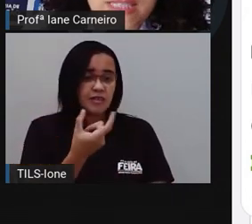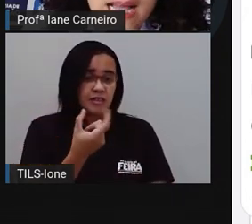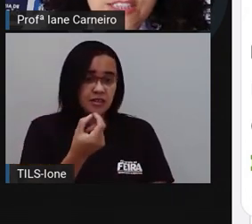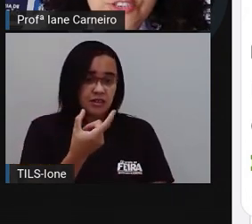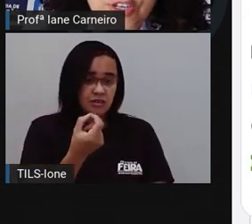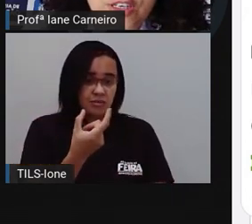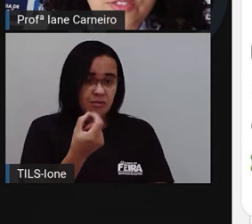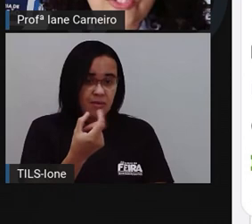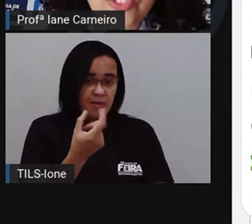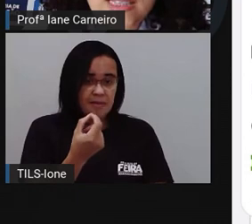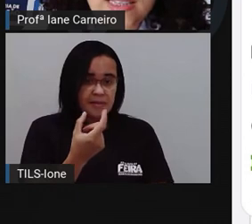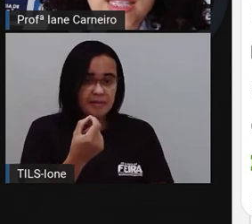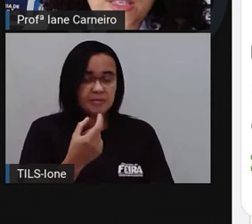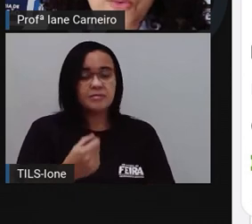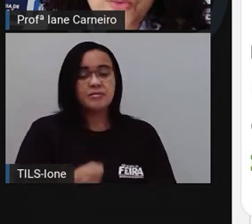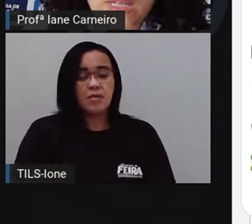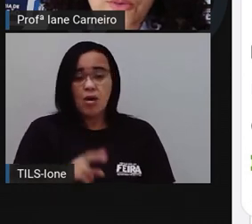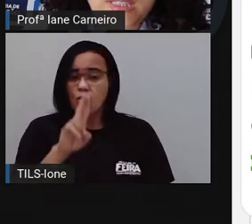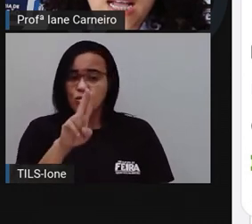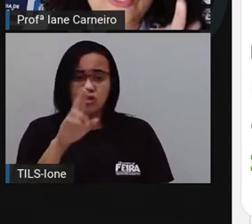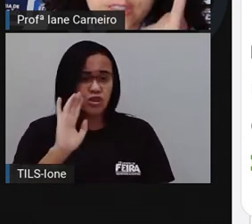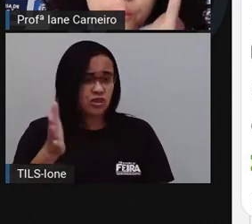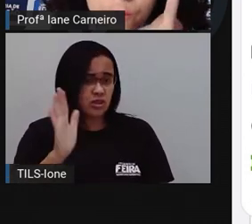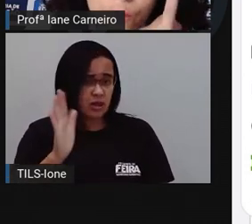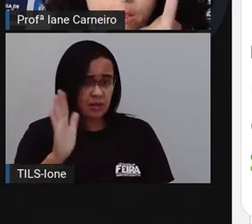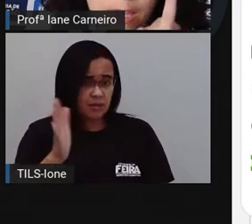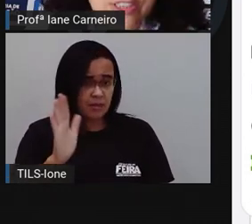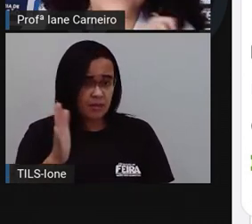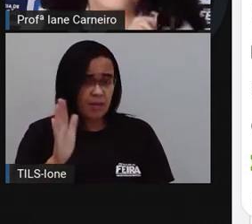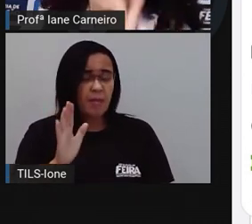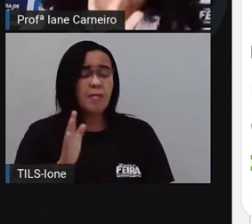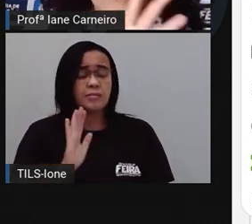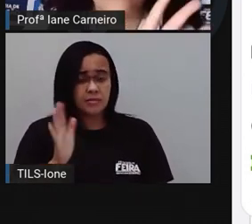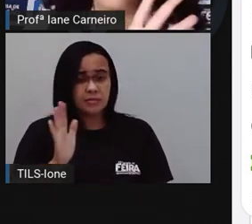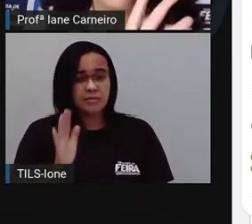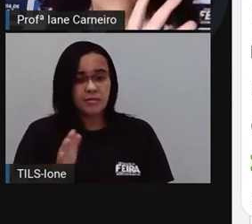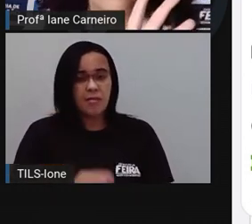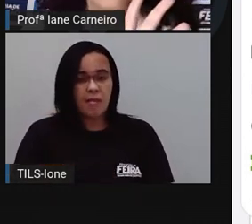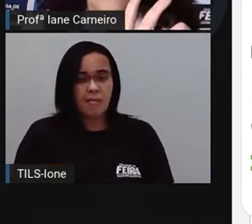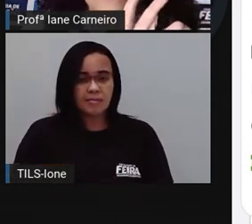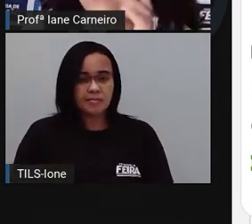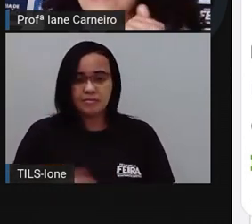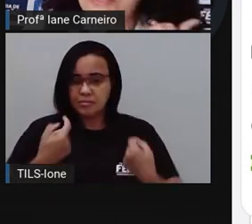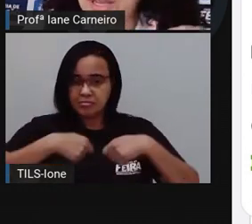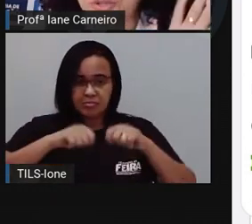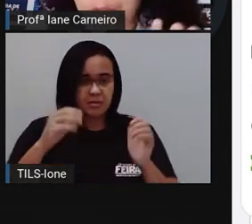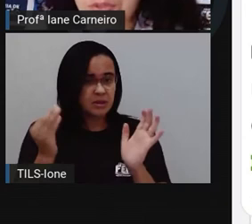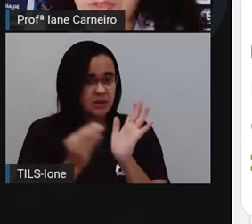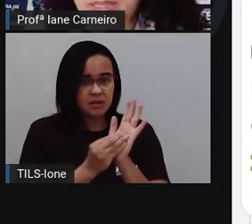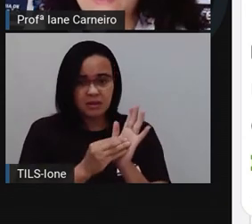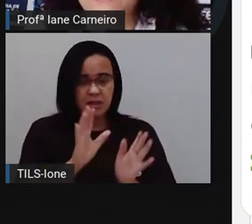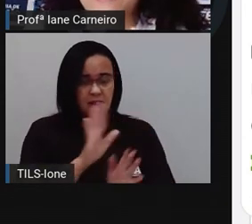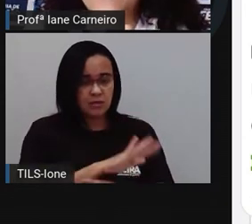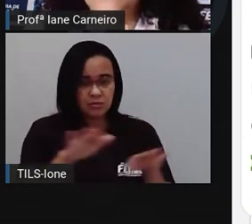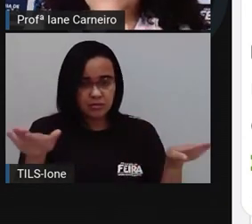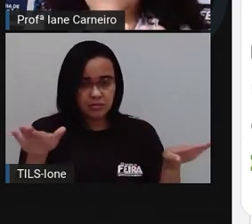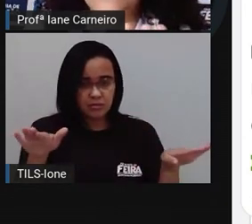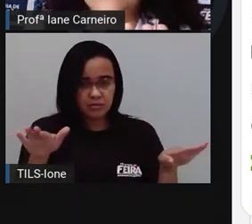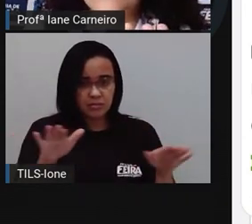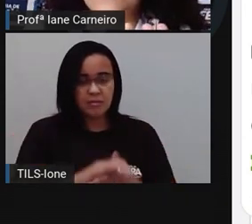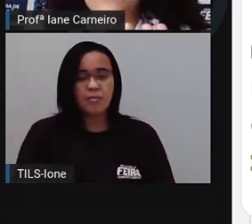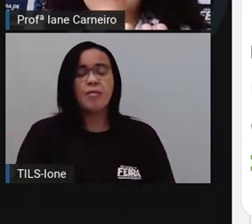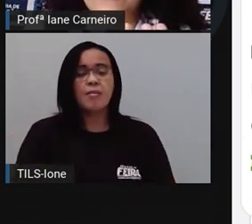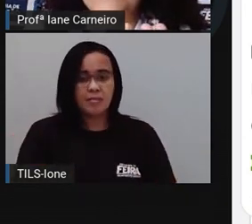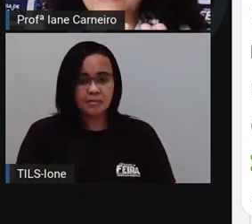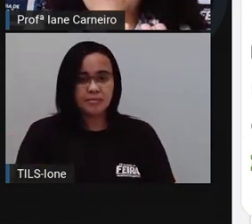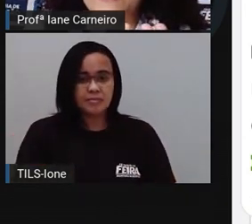a unidade, ó, já tem um na unidade. Já tem uma unidade aqui. A gente não coloca o zero, tá bom? Senão vai ficar outro número. Ó,